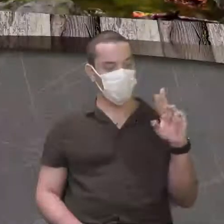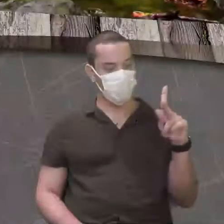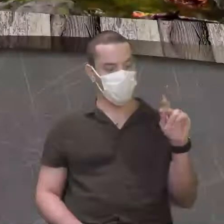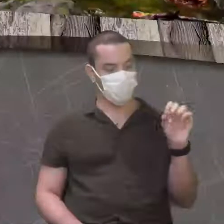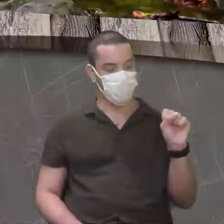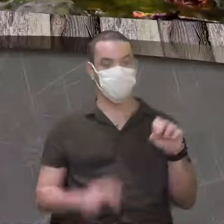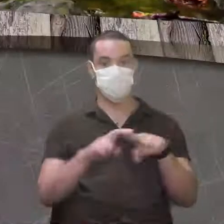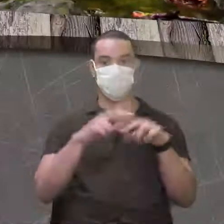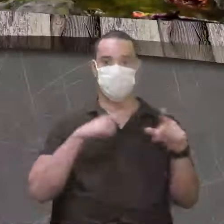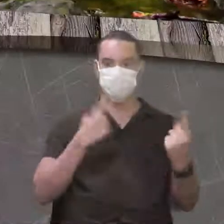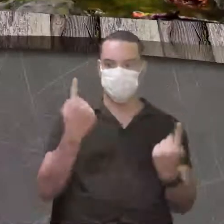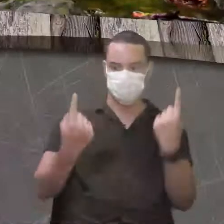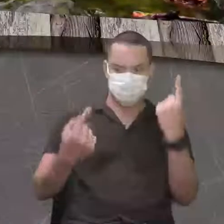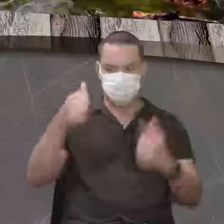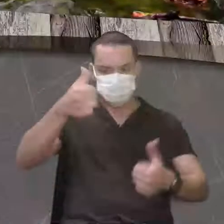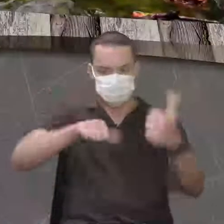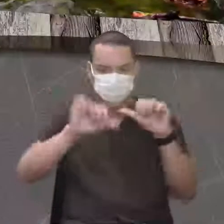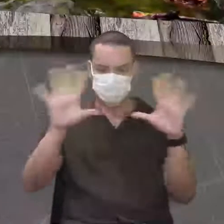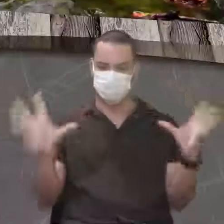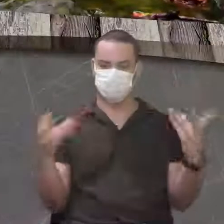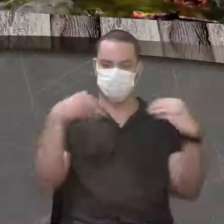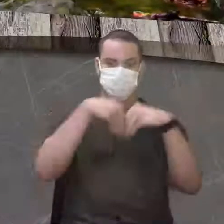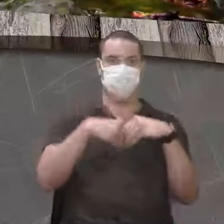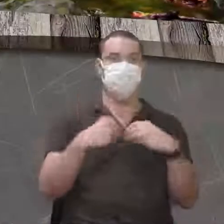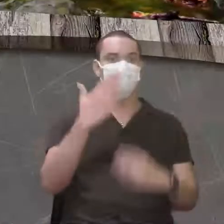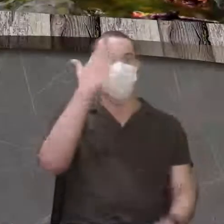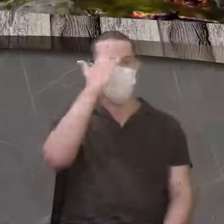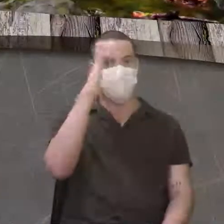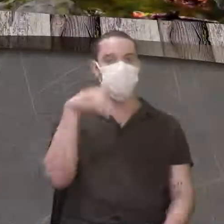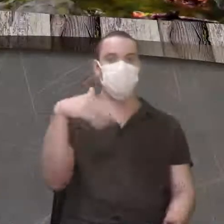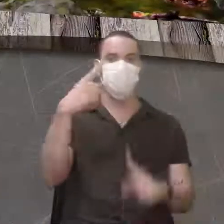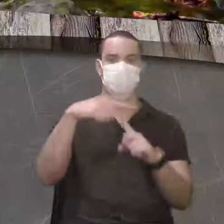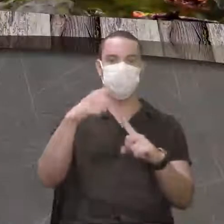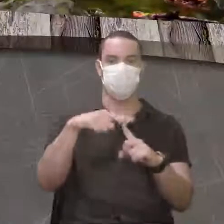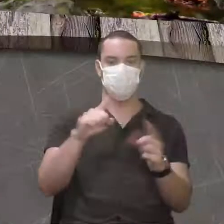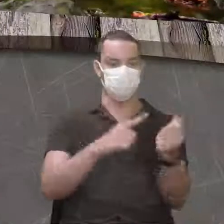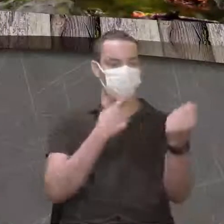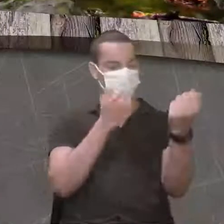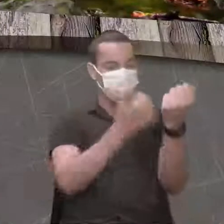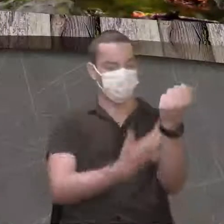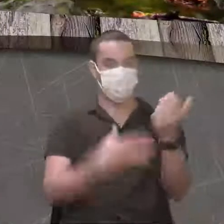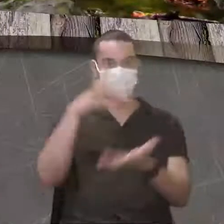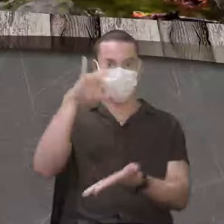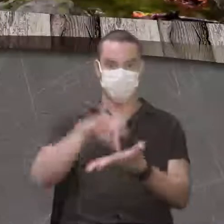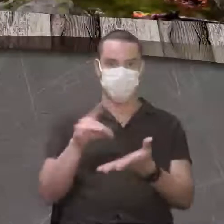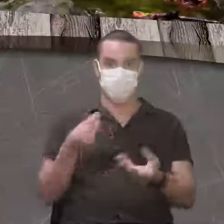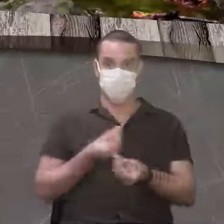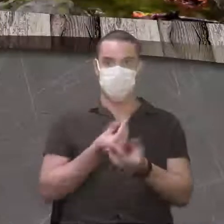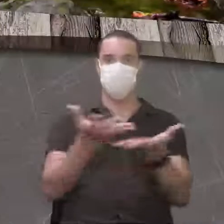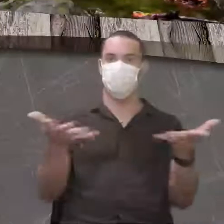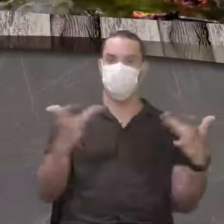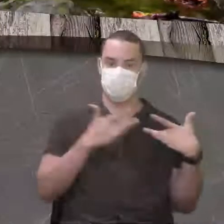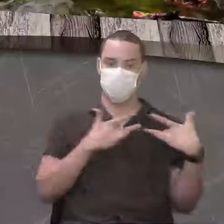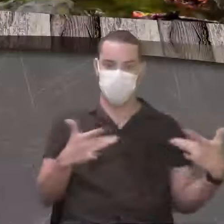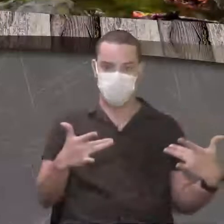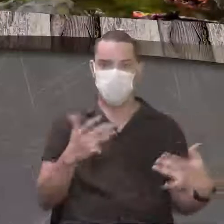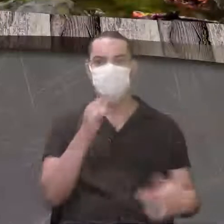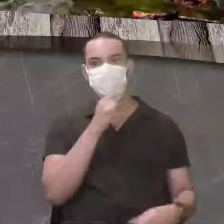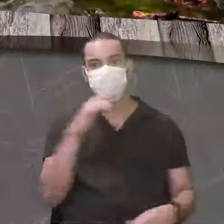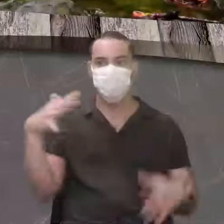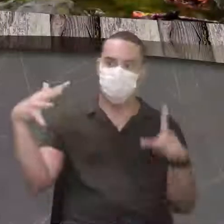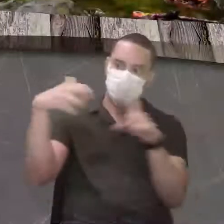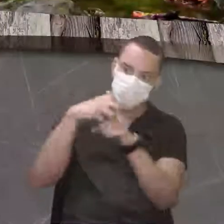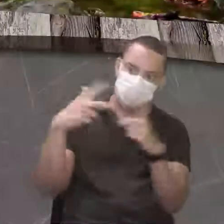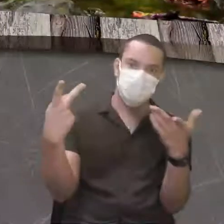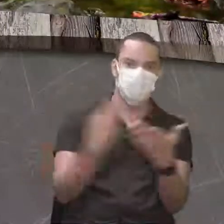gente precisa fazer essa junção aí pra poder ver qual é a tipagem sanguínea realmente que você pode doar no caso de um acidente. E é sempre bom você